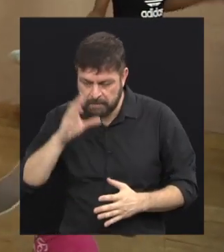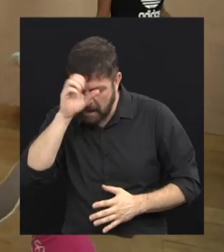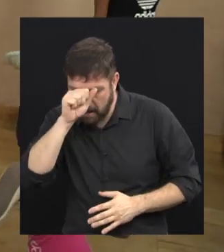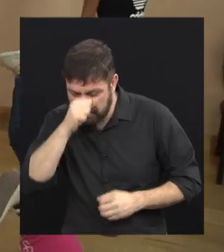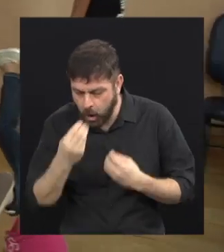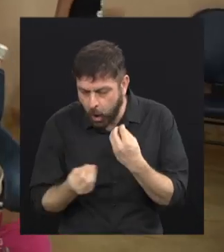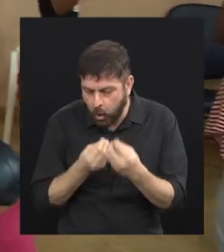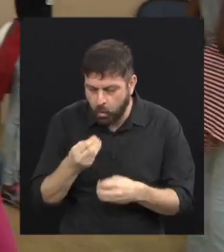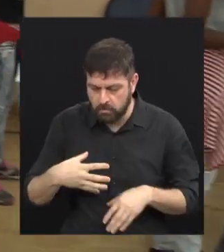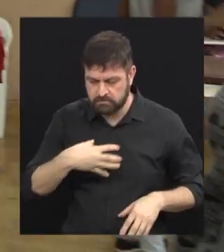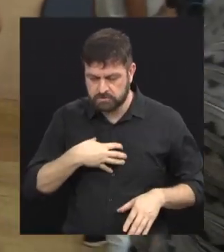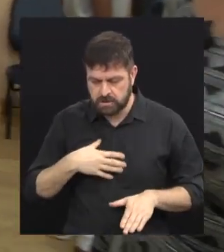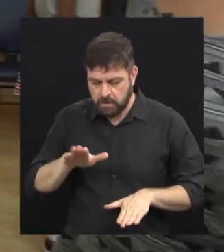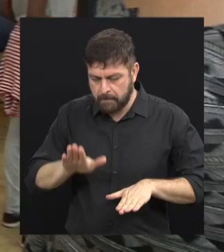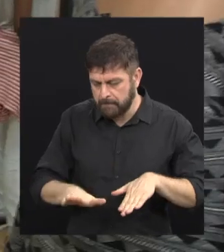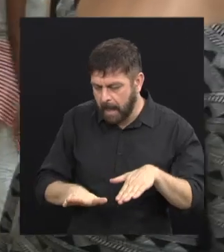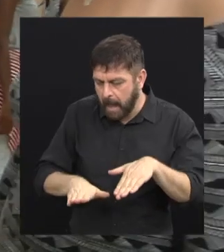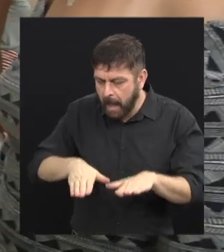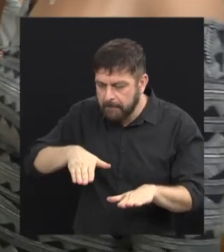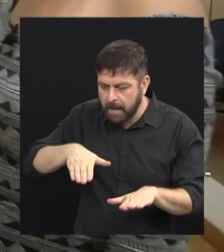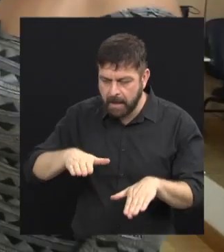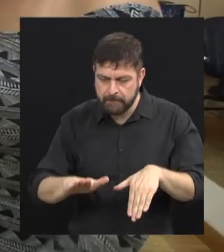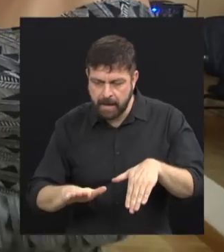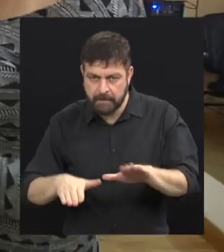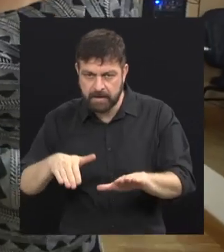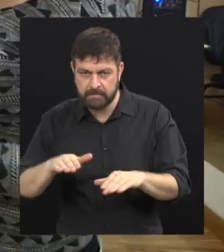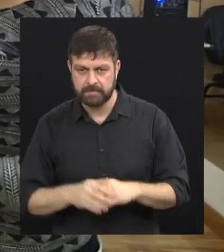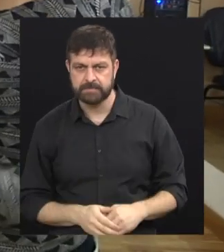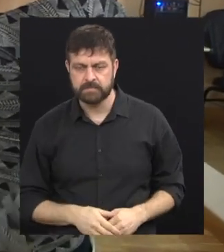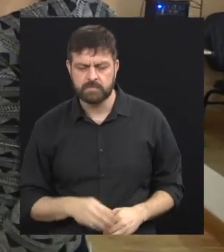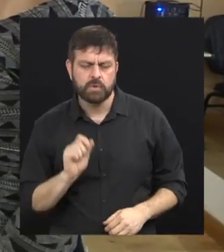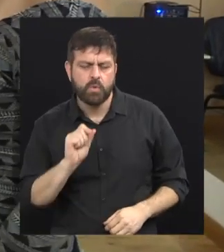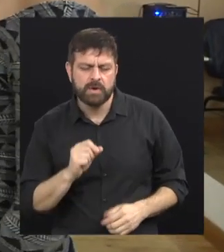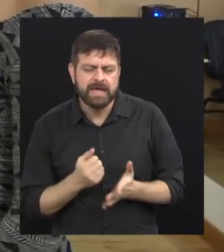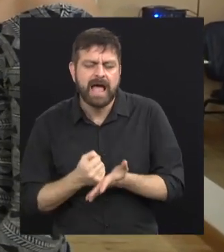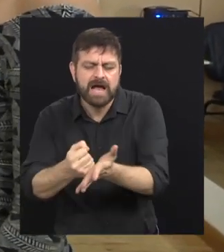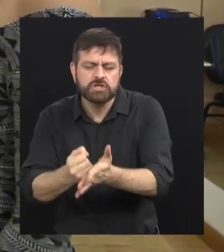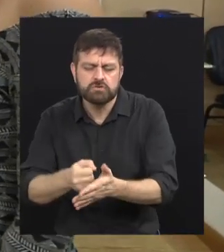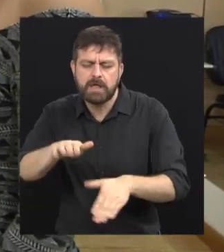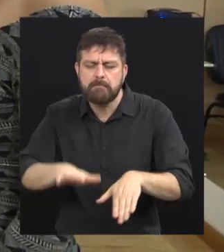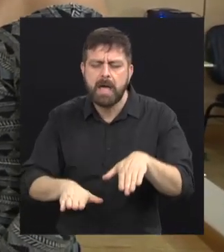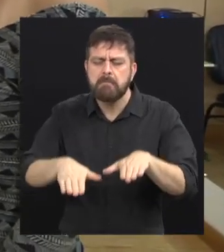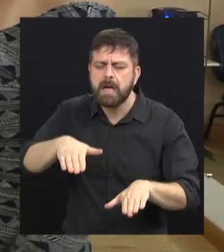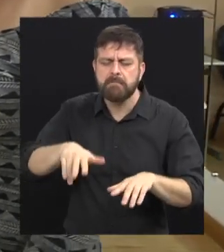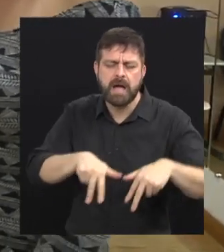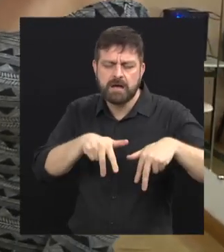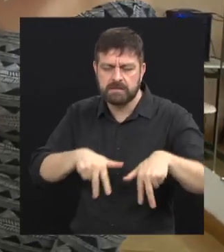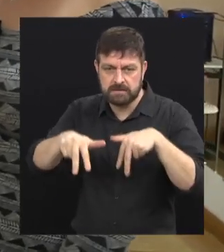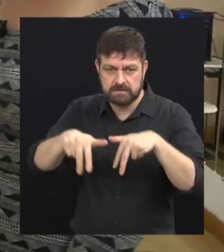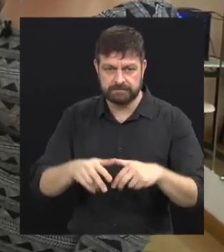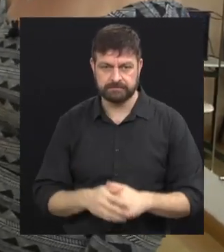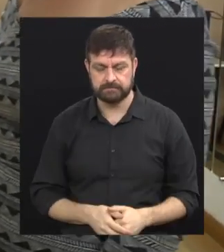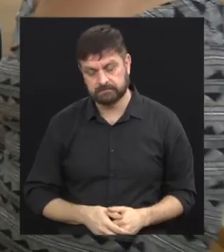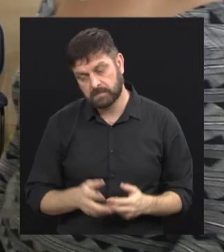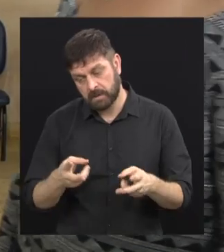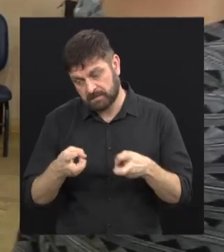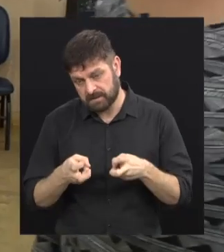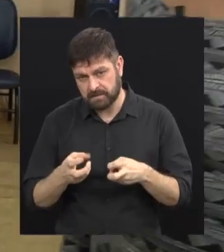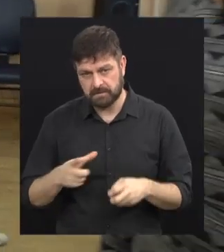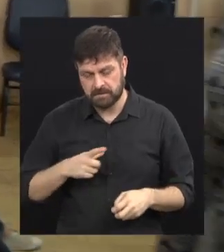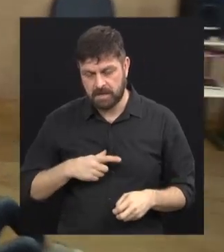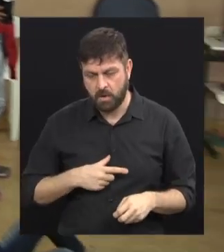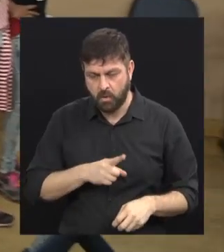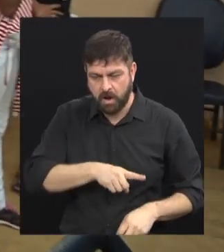motora. Mas aí eles vão se destacando e vai indo. Quais são os maiores benefícios do sapateado, Jéssica? Um dos benefícios é o